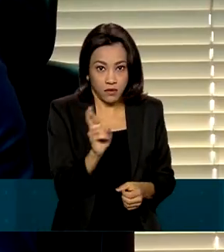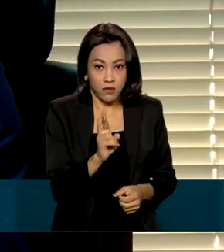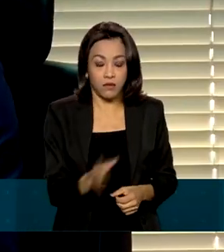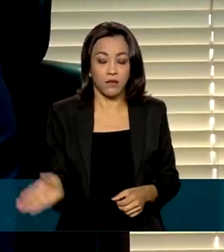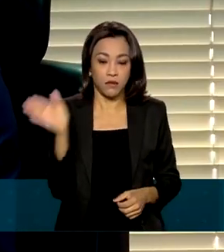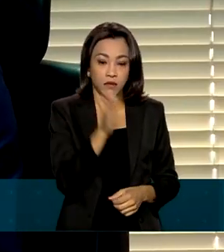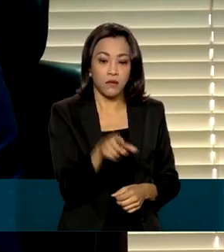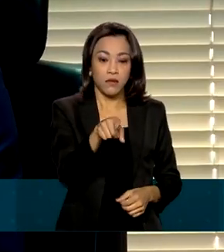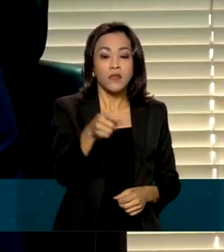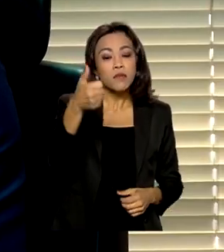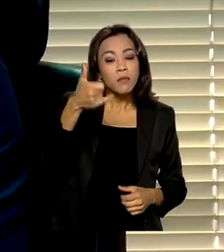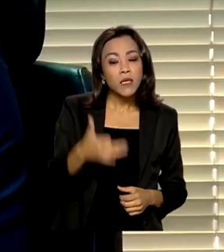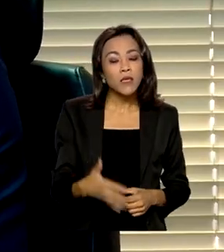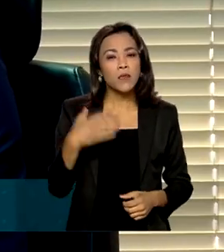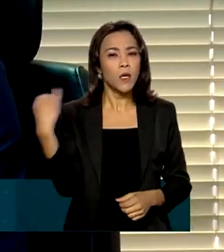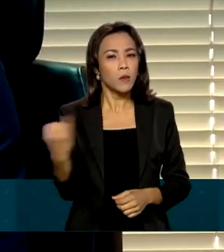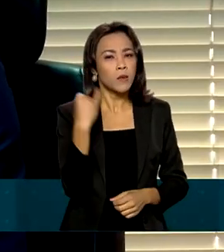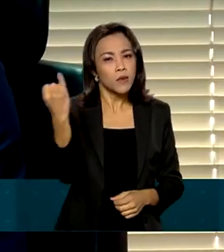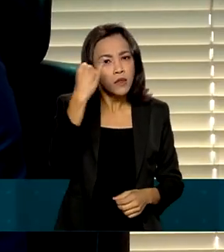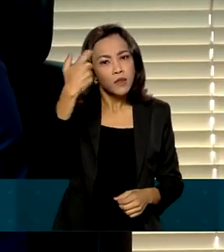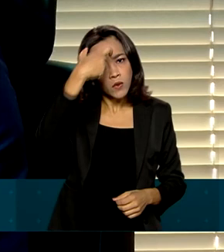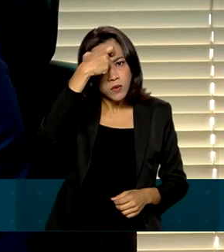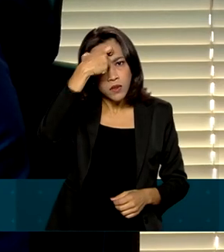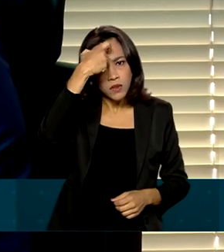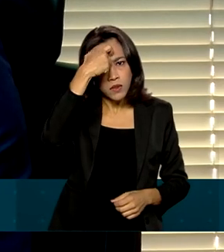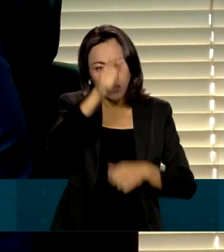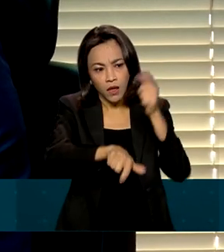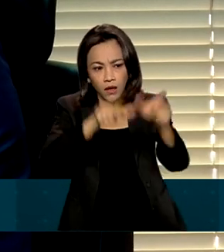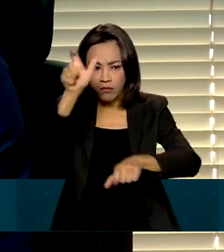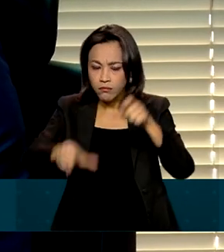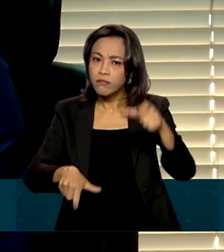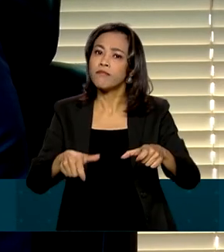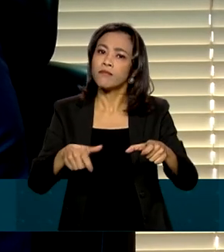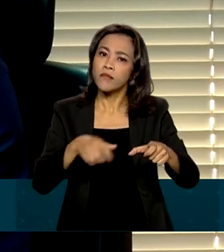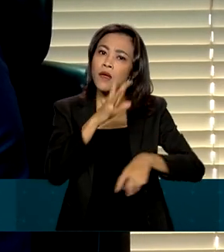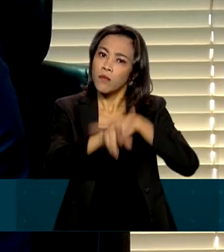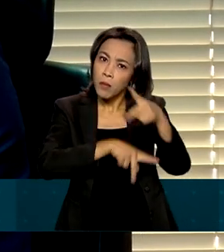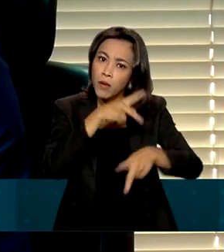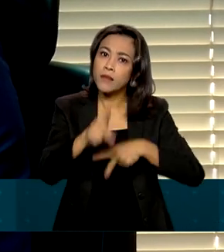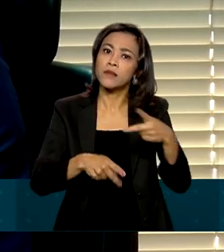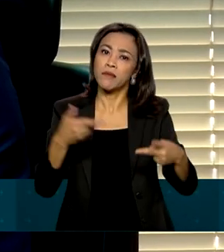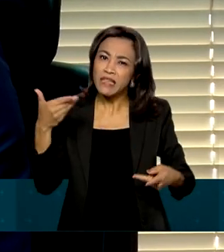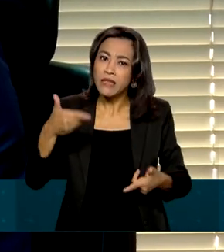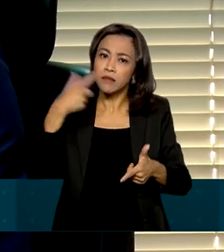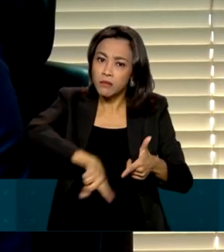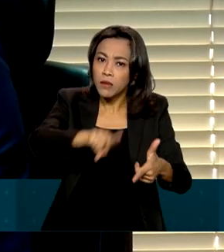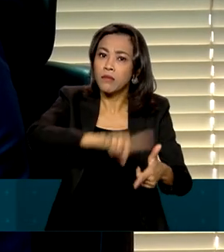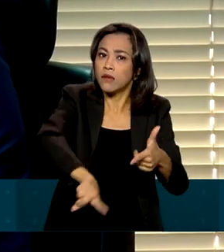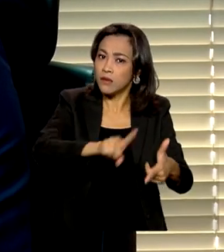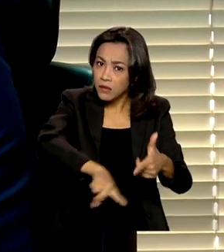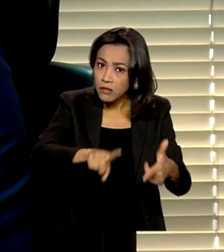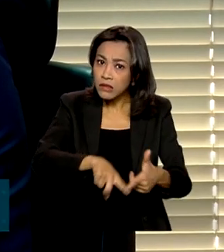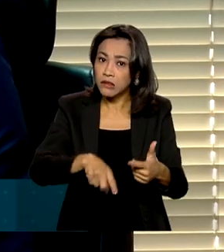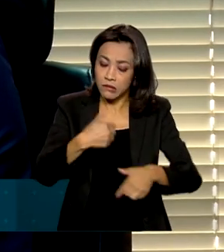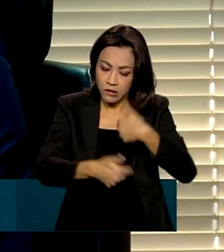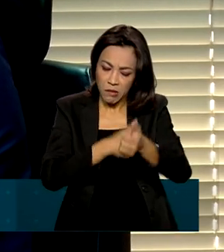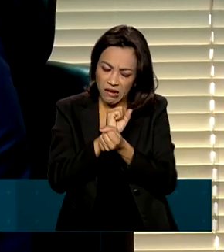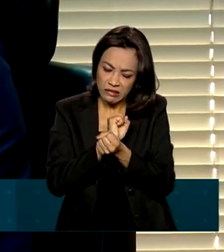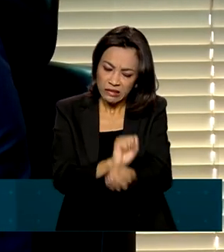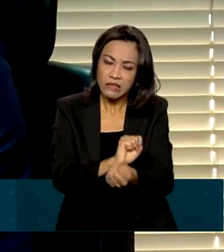importante para a conscientização da população quanto a essa chaga, quanto a esse problema que precisa ser